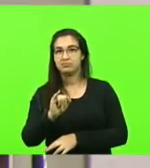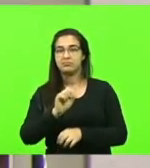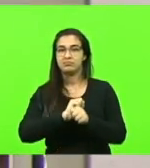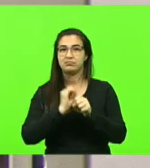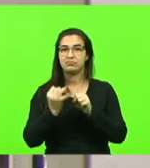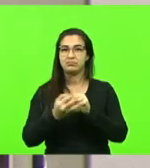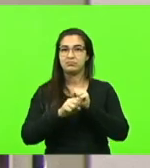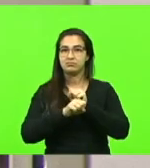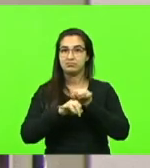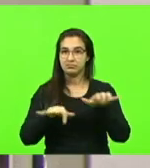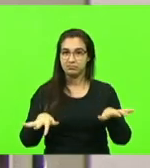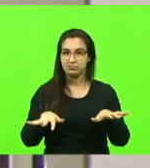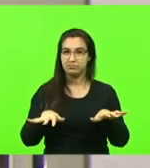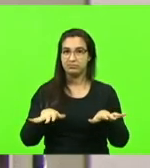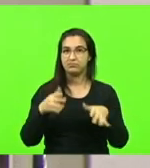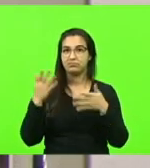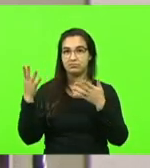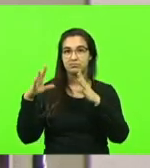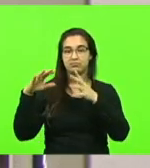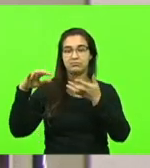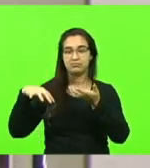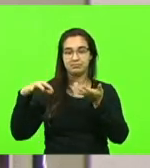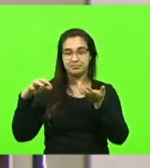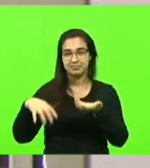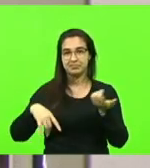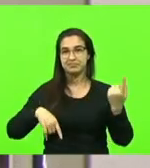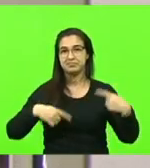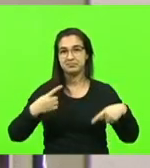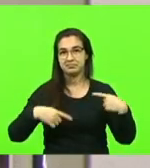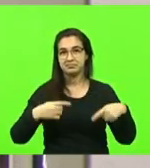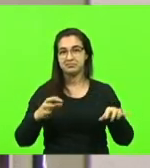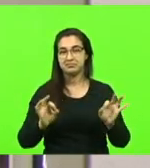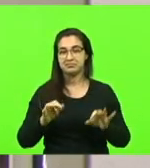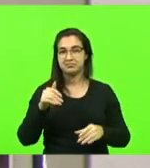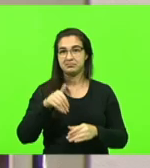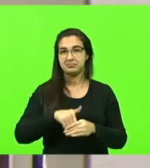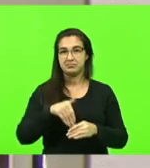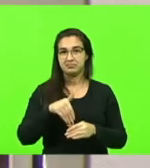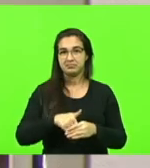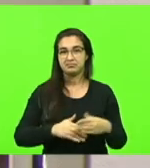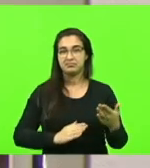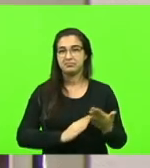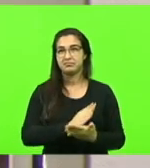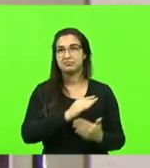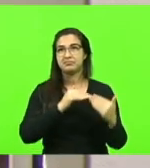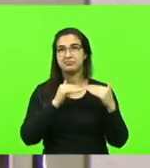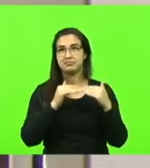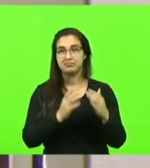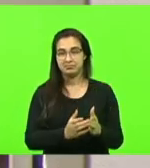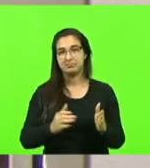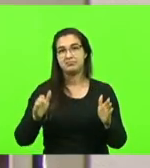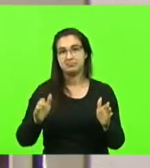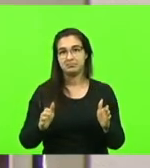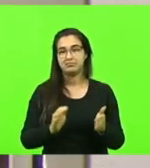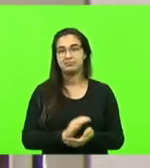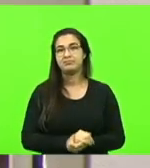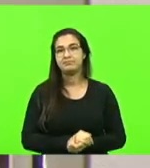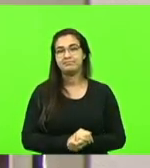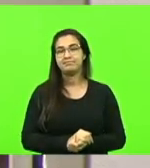Não havendo quem queira discutir, em votação. Deputados que aprovam, permaneça como se encontra. Aprovado por maioria. Moção